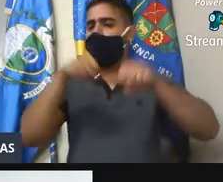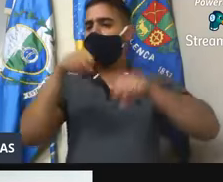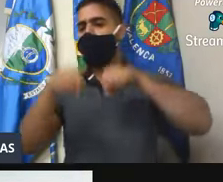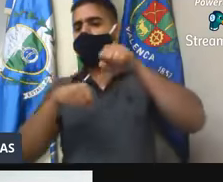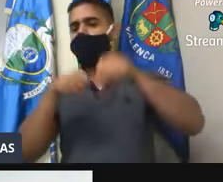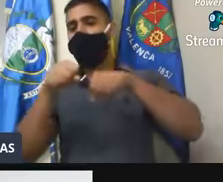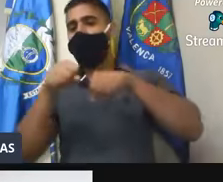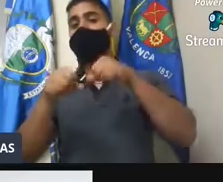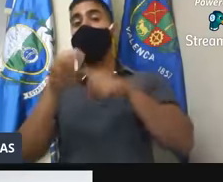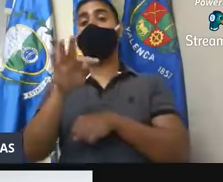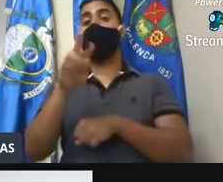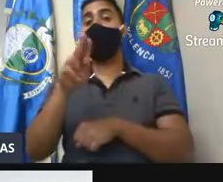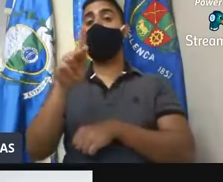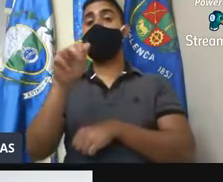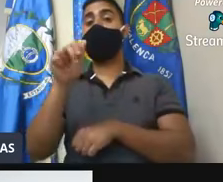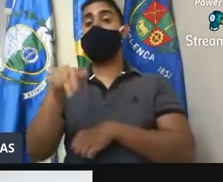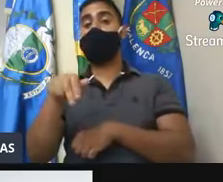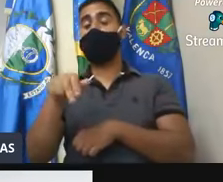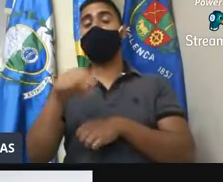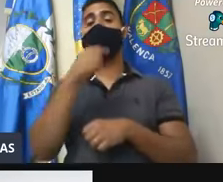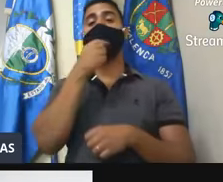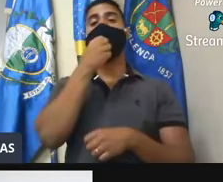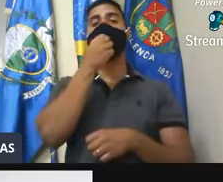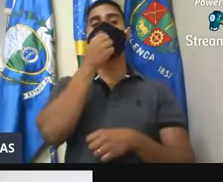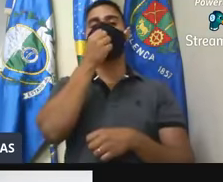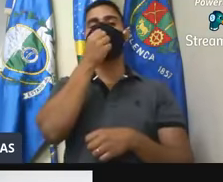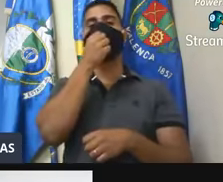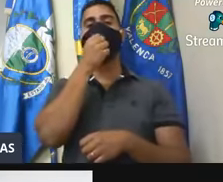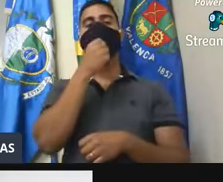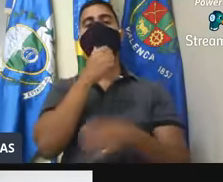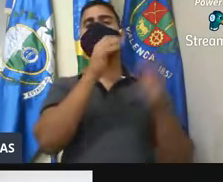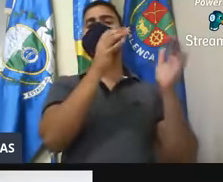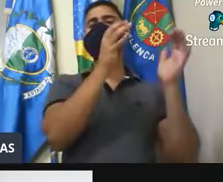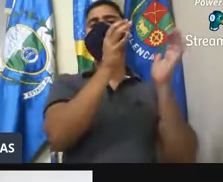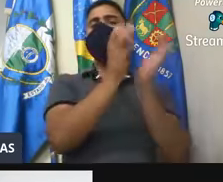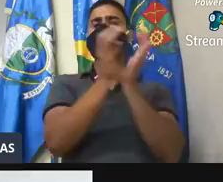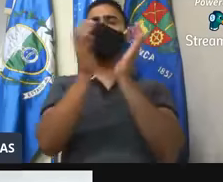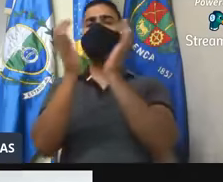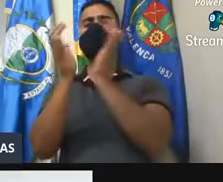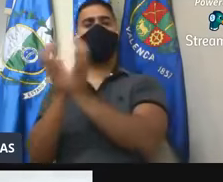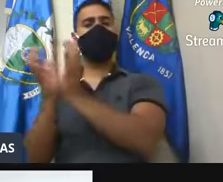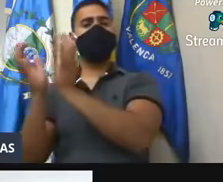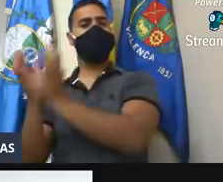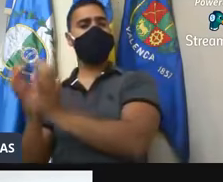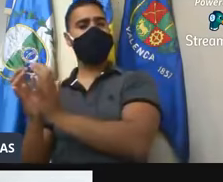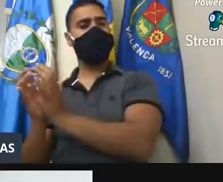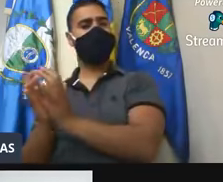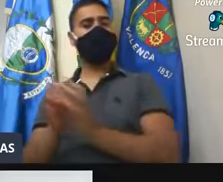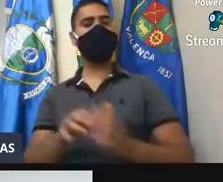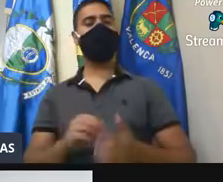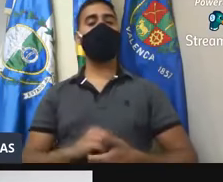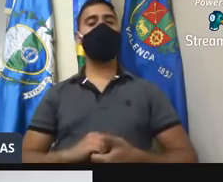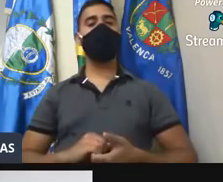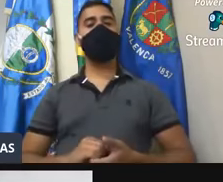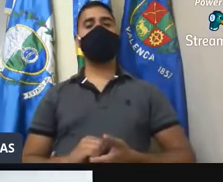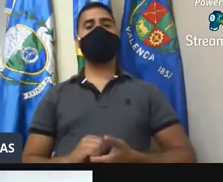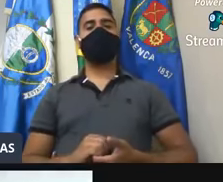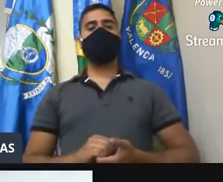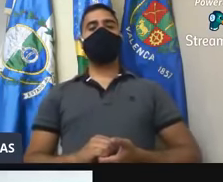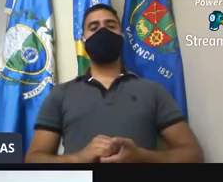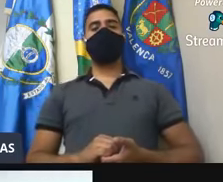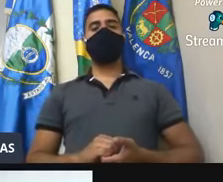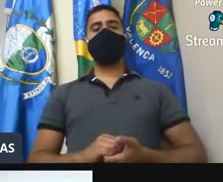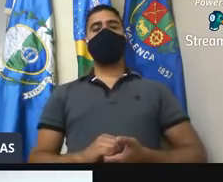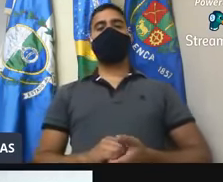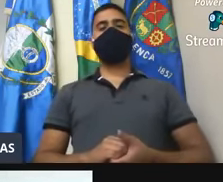né? Do Tupã. Então, todos esses, não é associações ainda, porque alguns estão ainda se